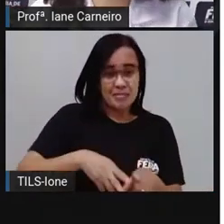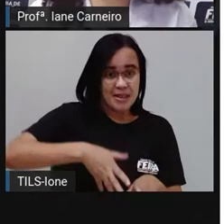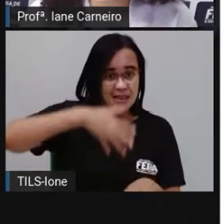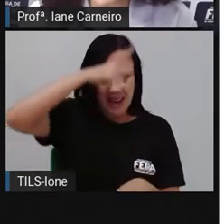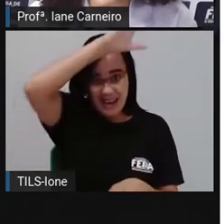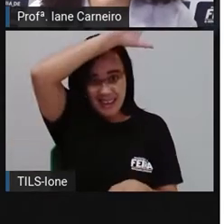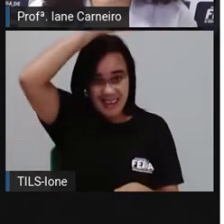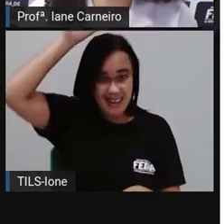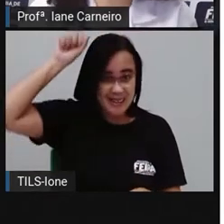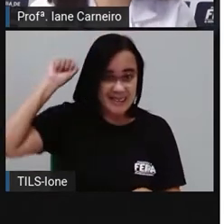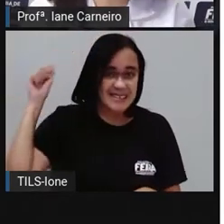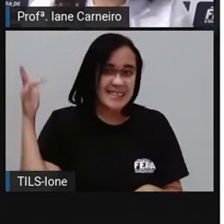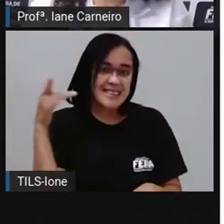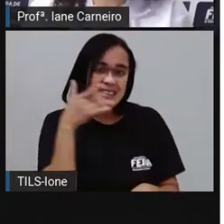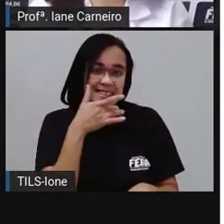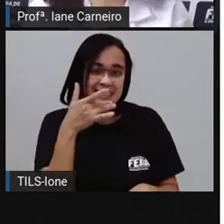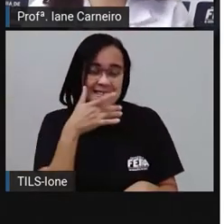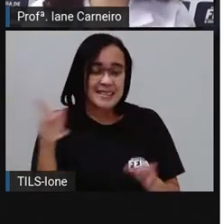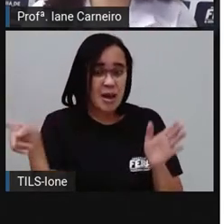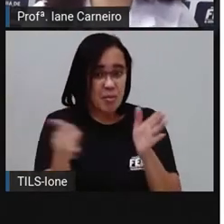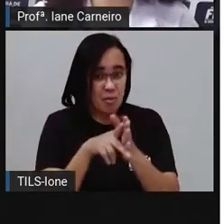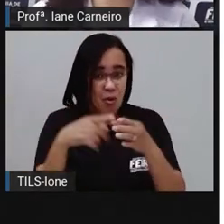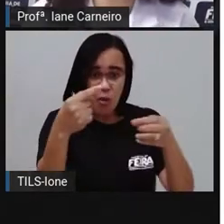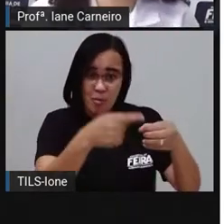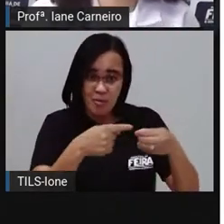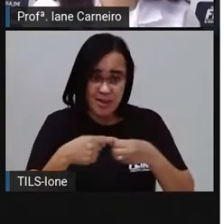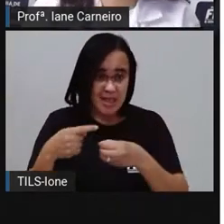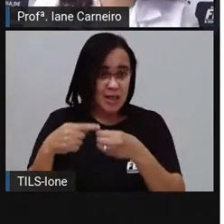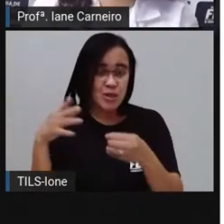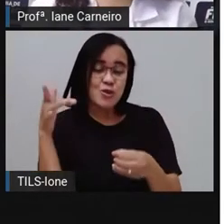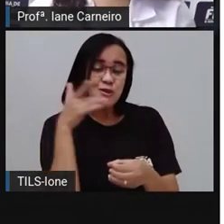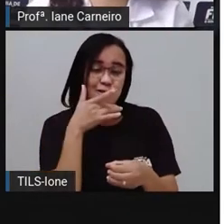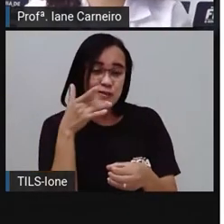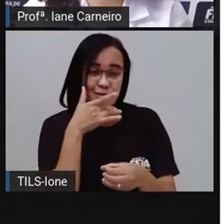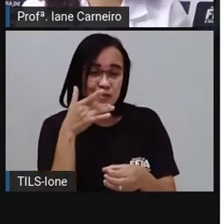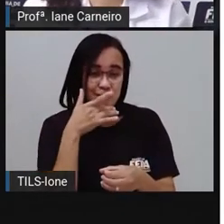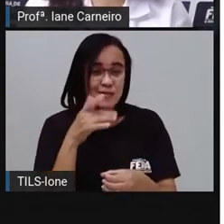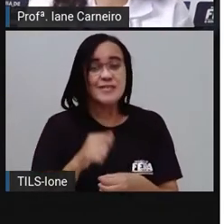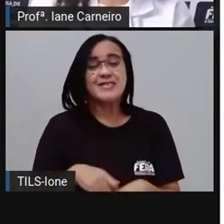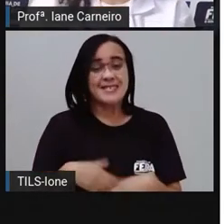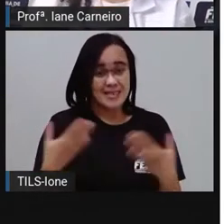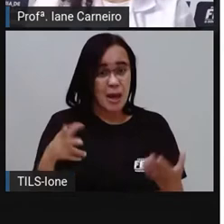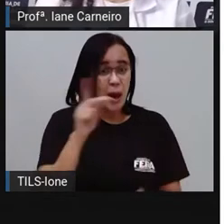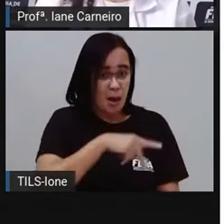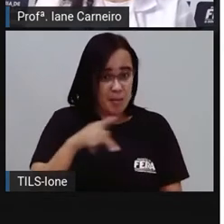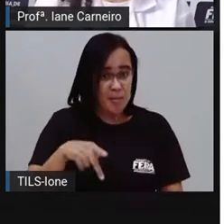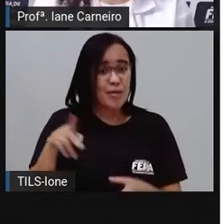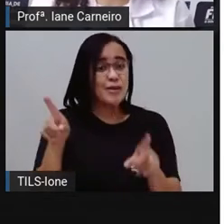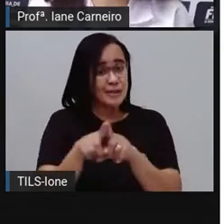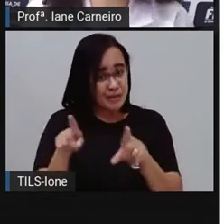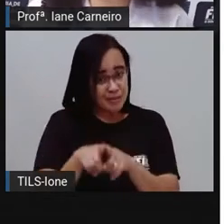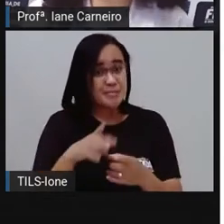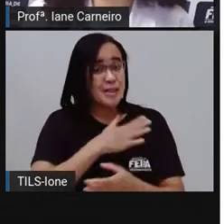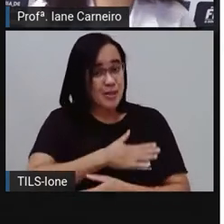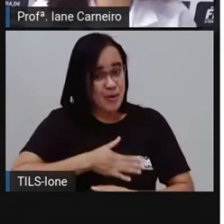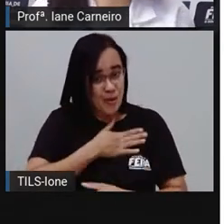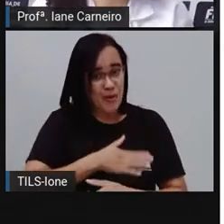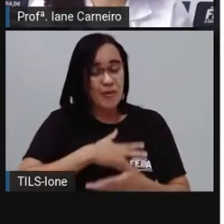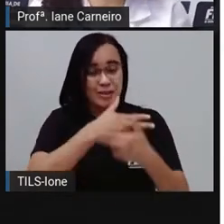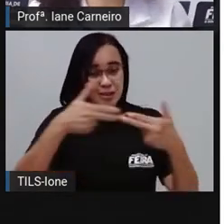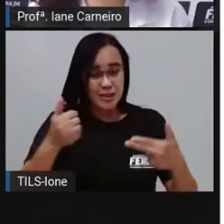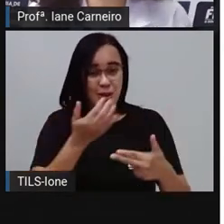né? Uma delícia. Quem aí gosta desse tipo de comida? Pro gosta. Então vamos lá. Pro trouxe aqui, ó, a